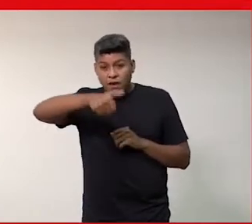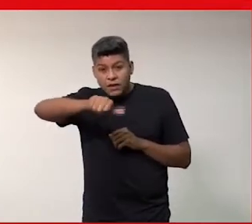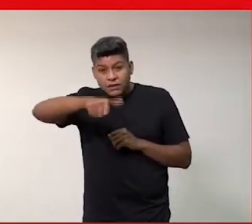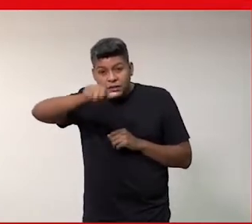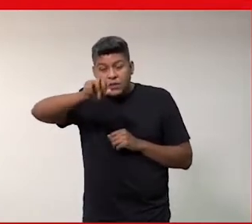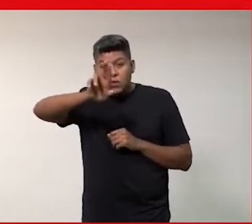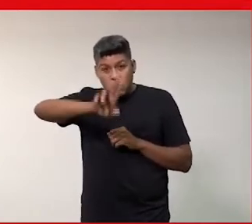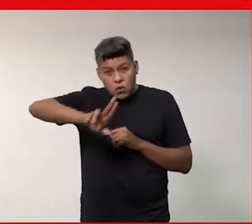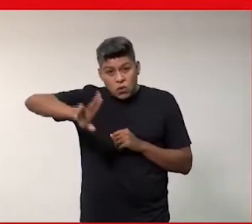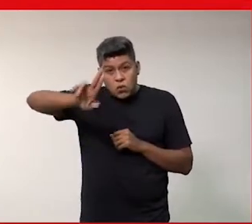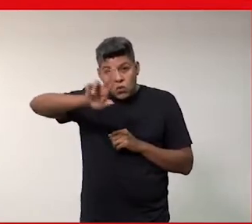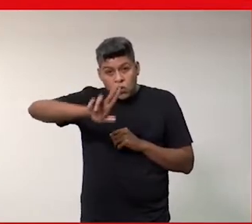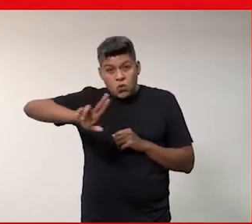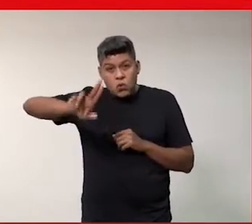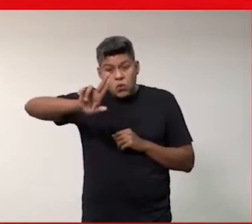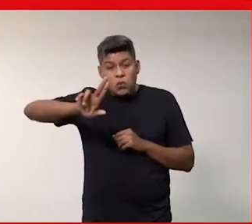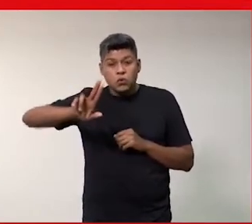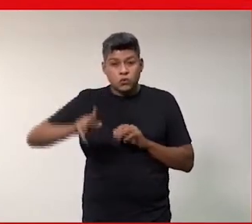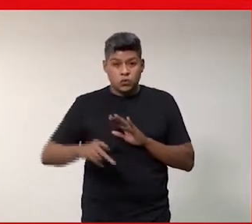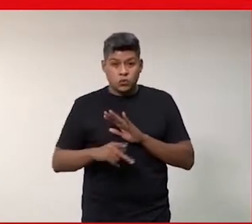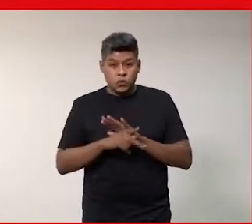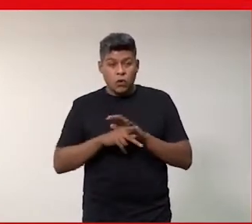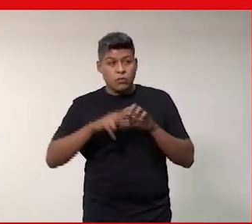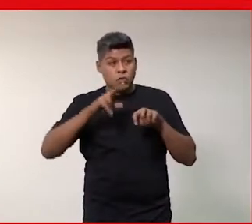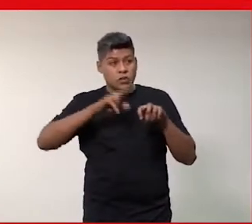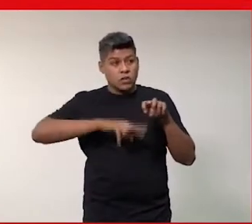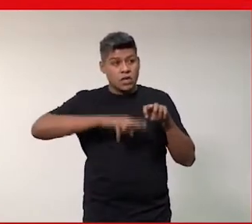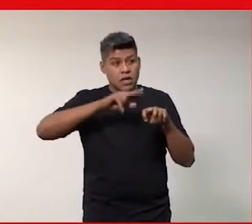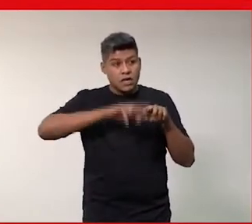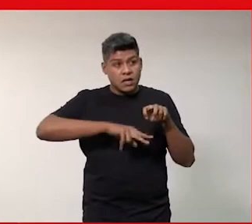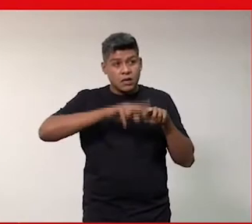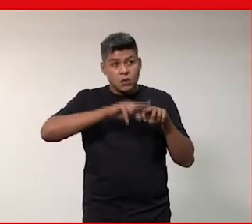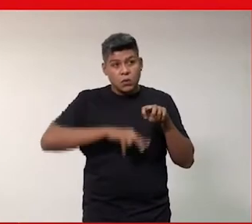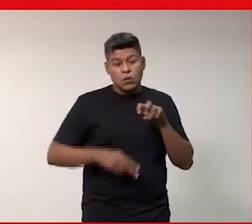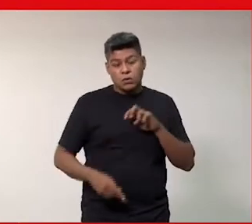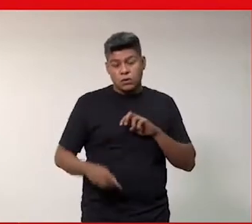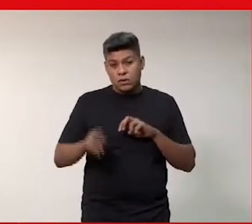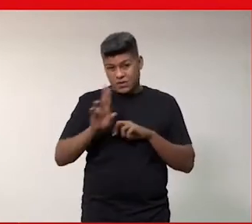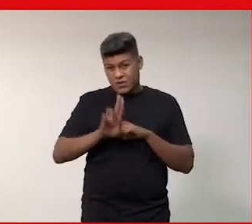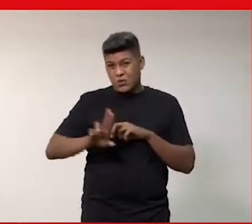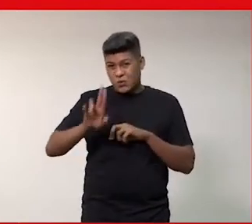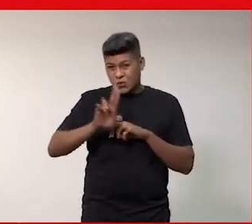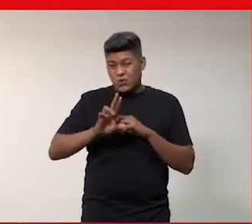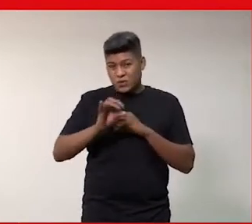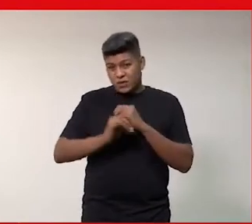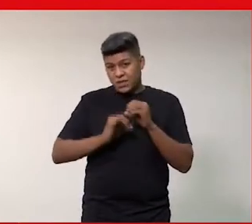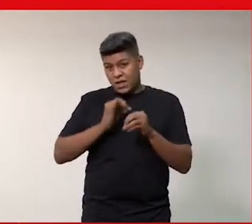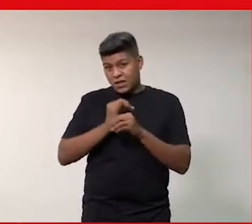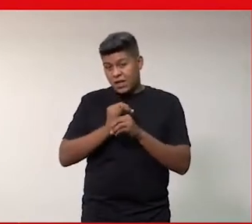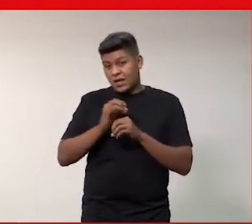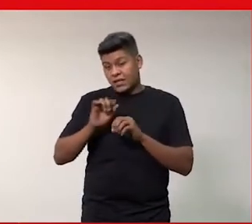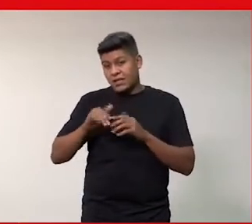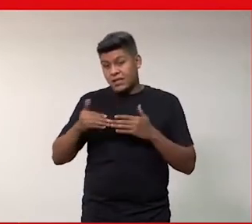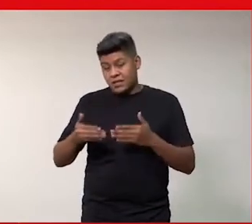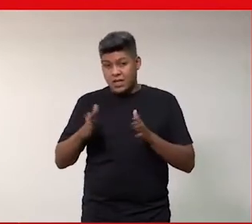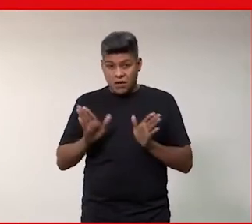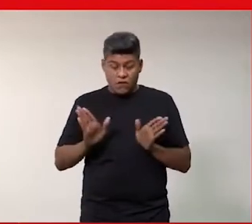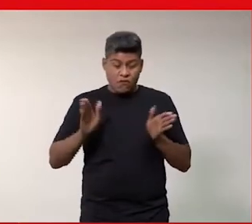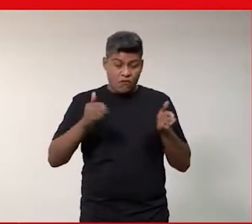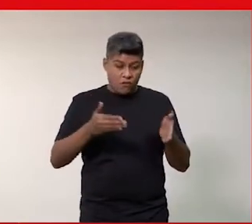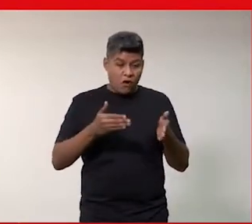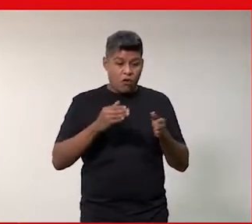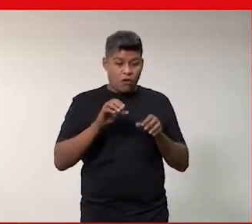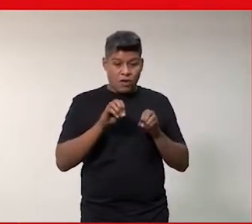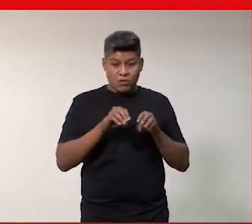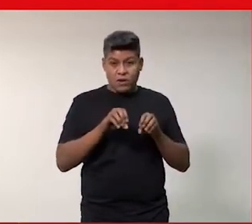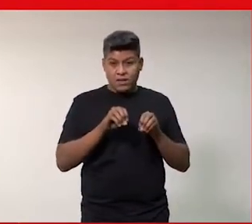o uso, né, entre gênero, por atividade realizada na internet. Então, pegando atividades focadas em educação